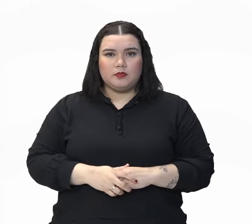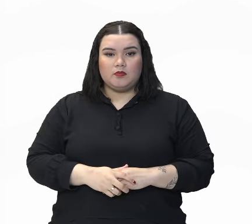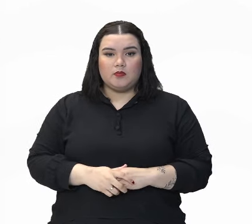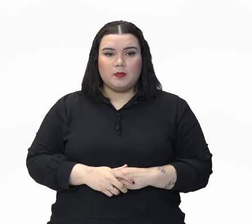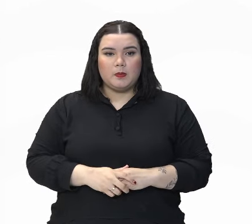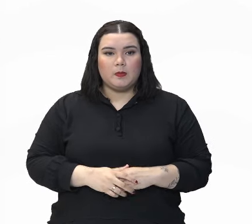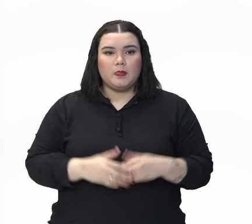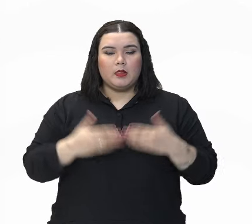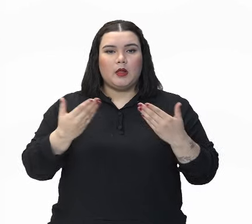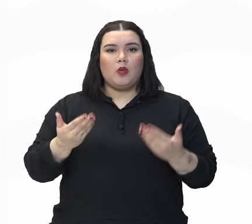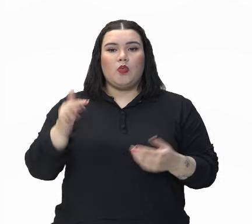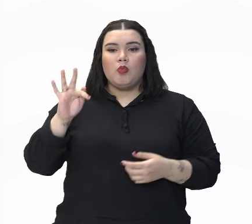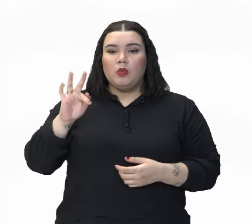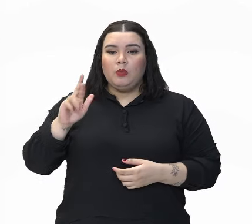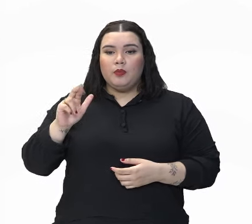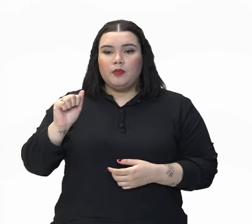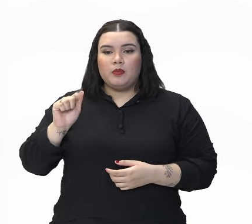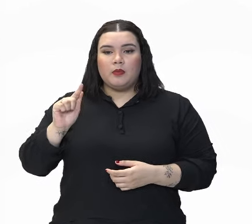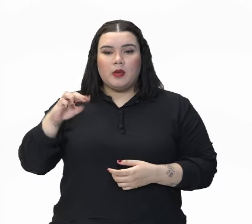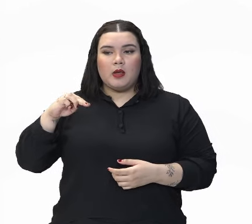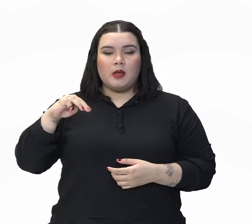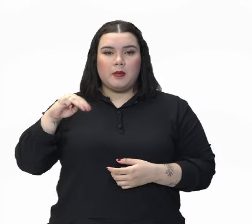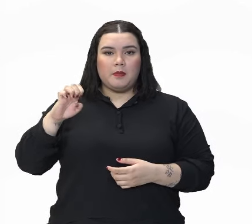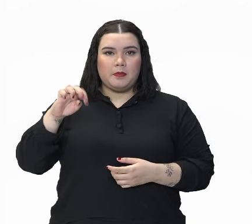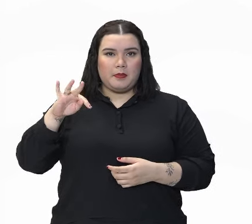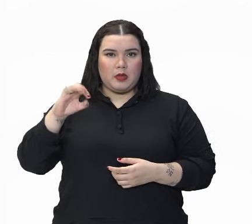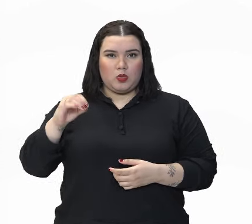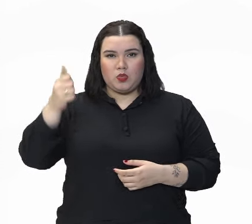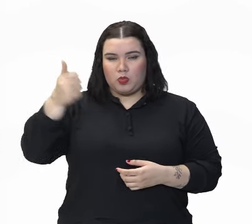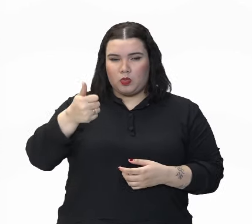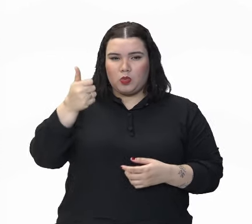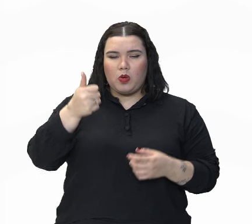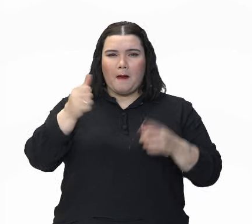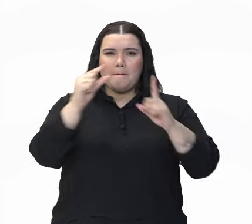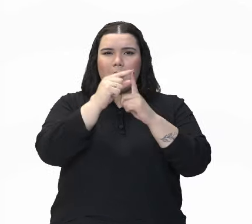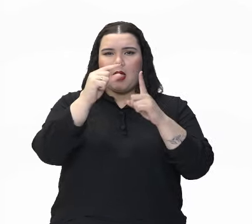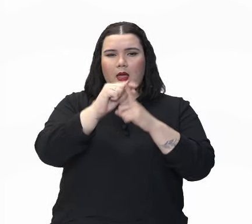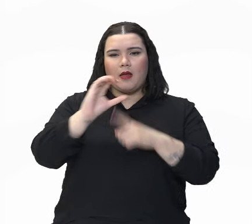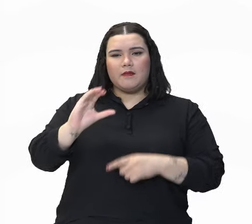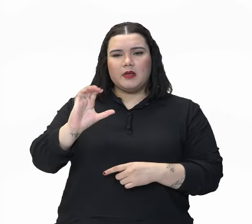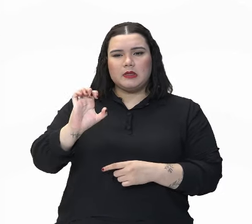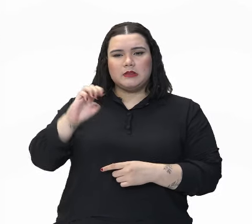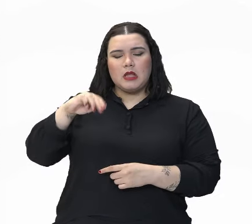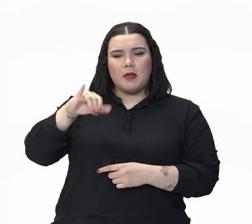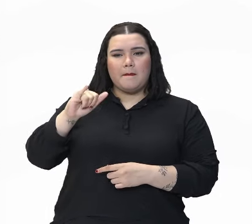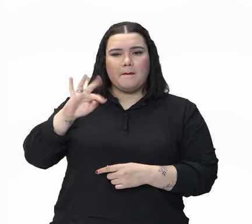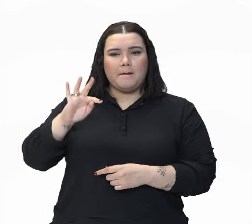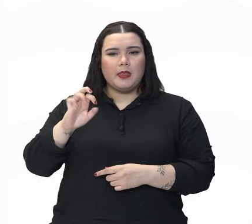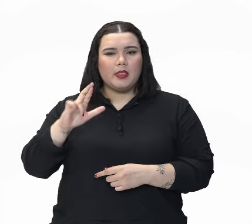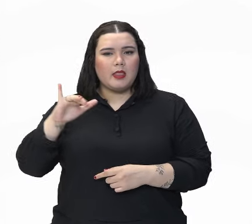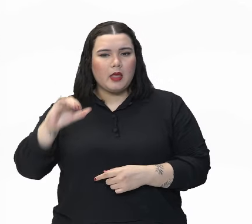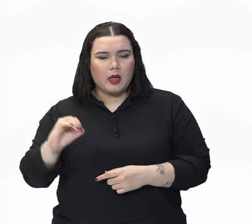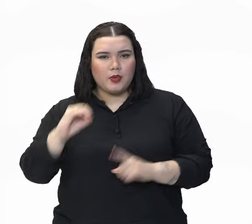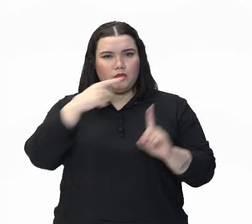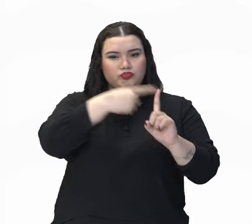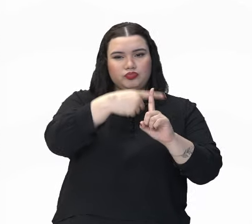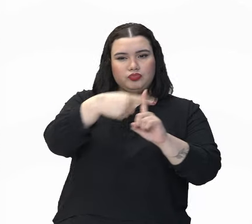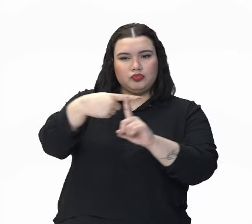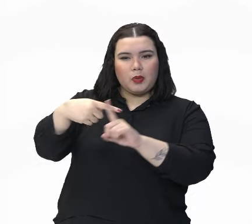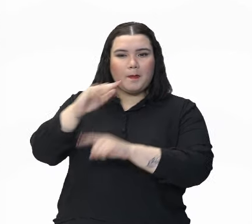fragmento, quando se fala em cemitério, será que o autor, qual foi a intenção? A gente